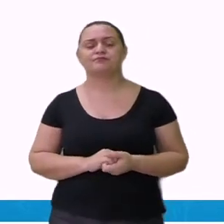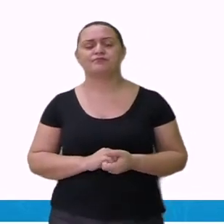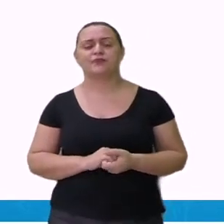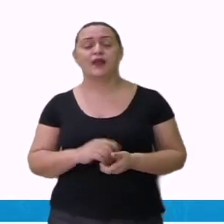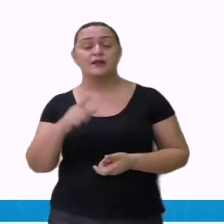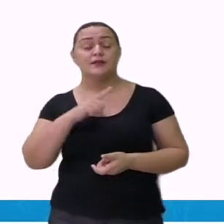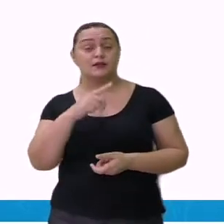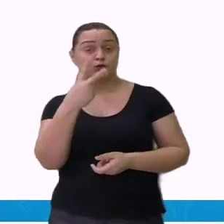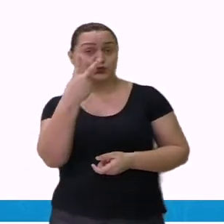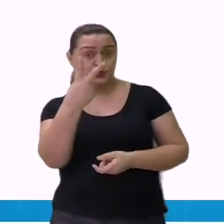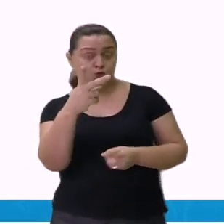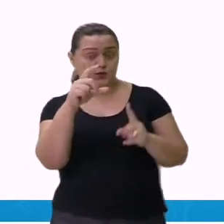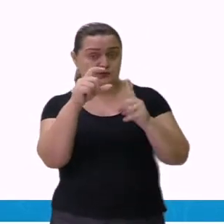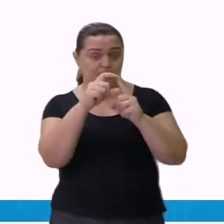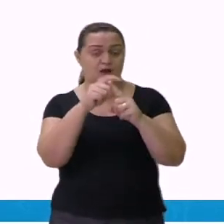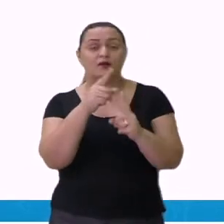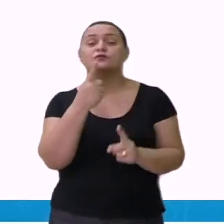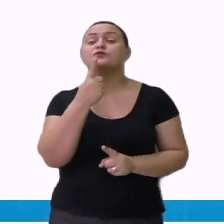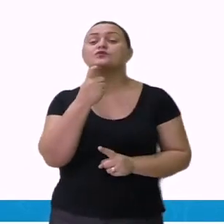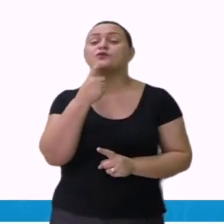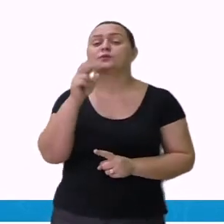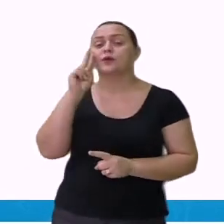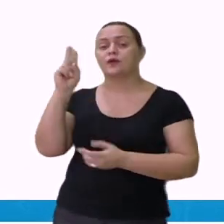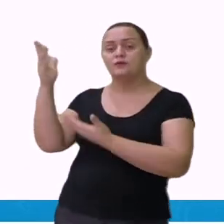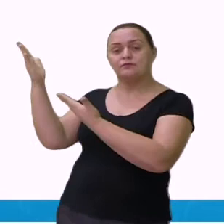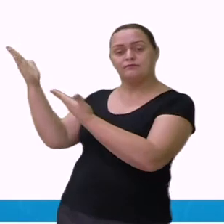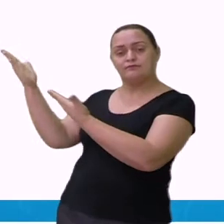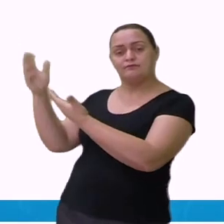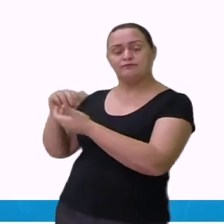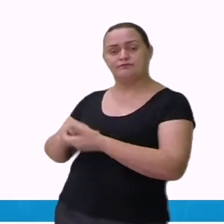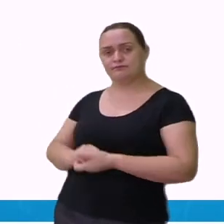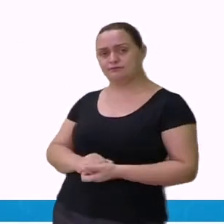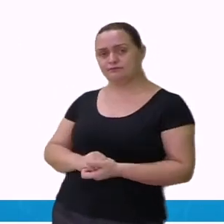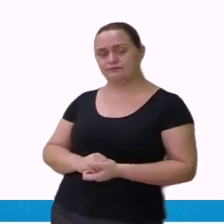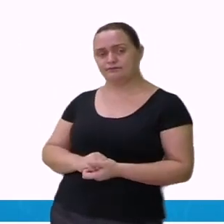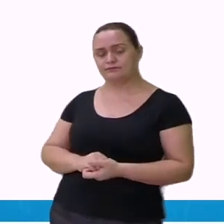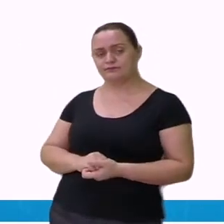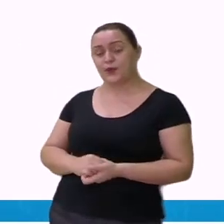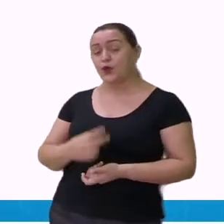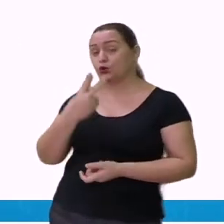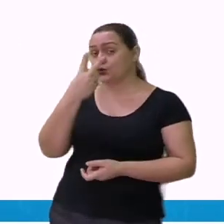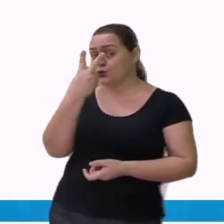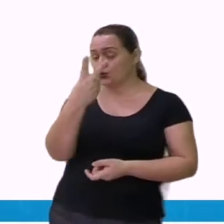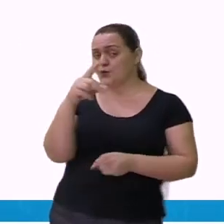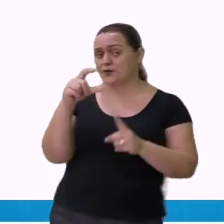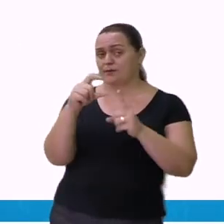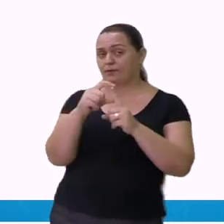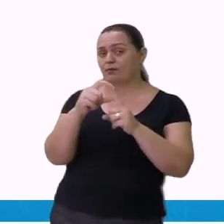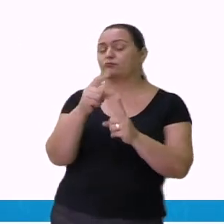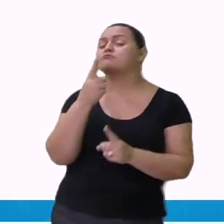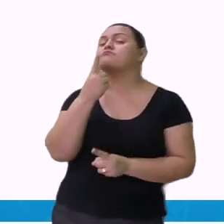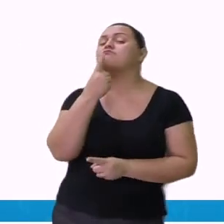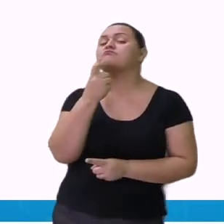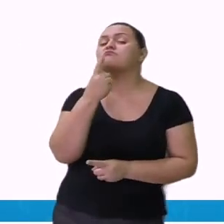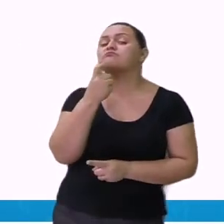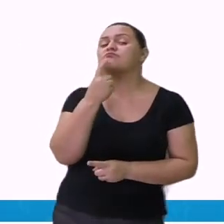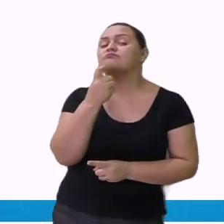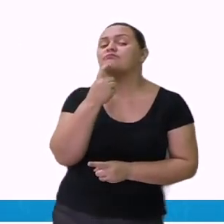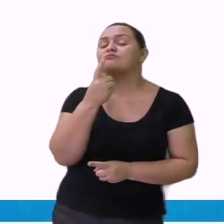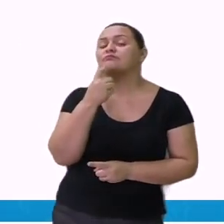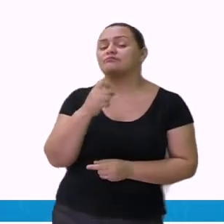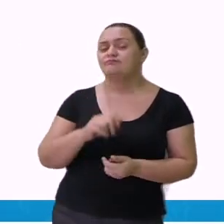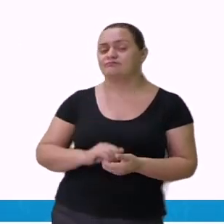vermelho nesta frase. Que palavras são essas? De acordo com a gramática, essas